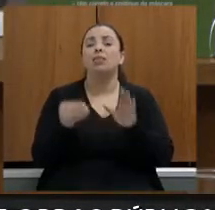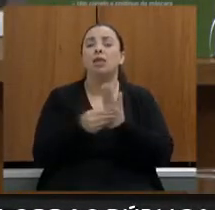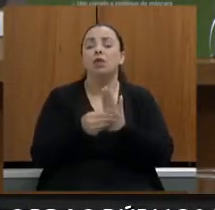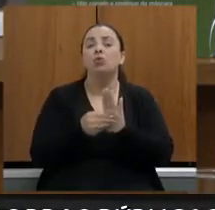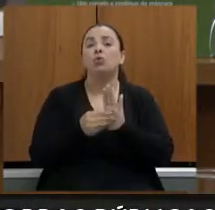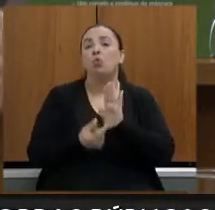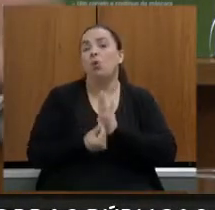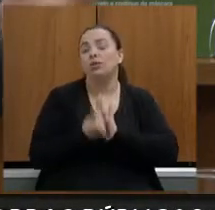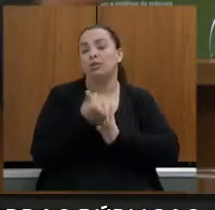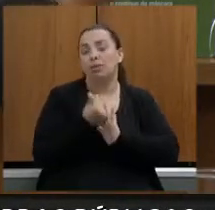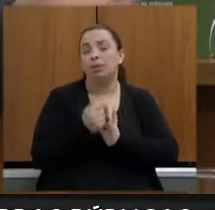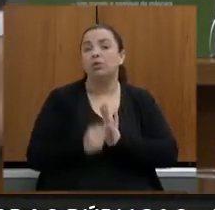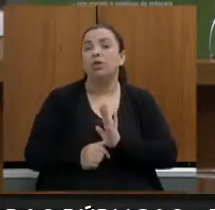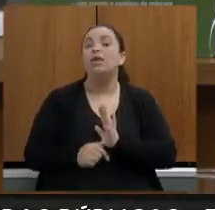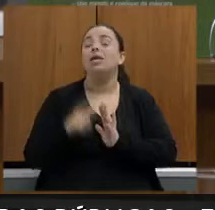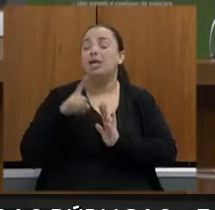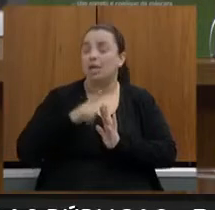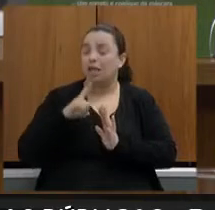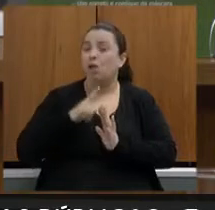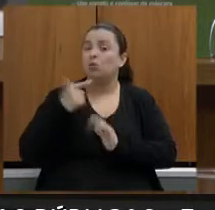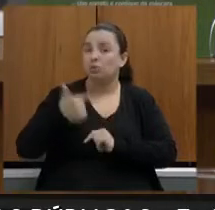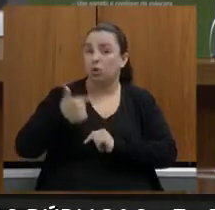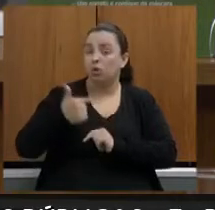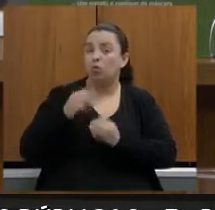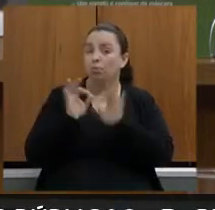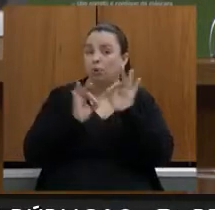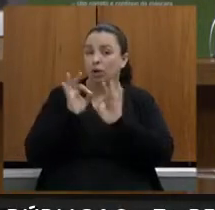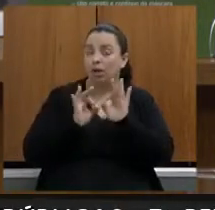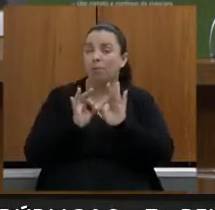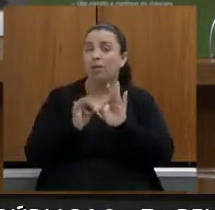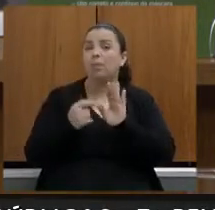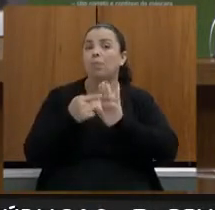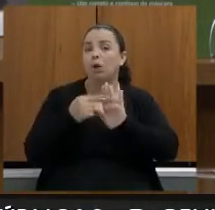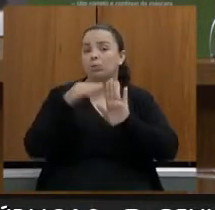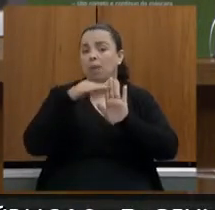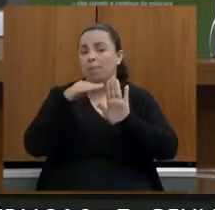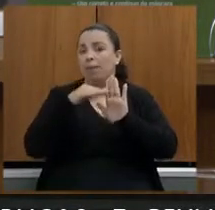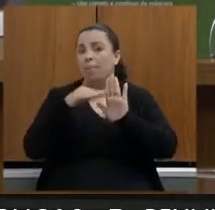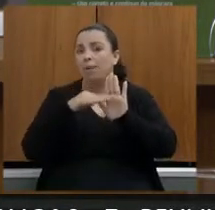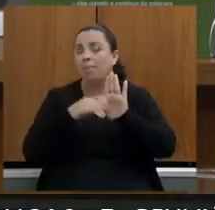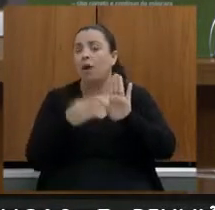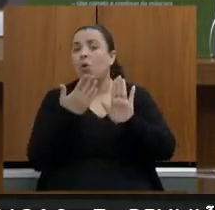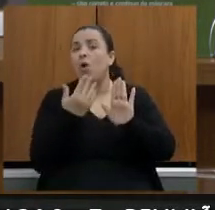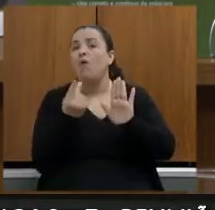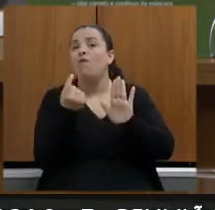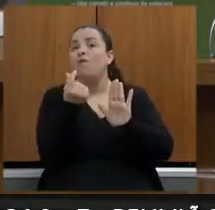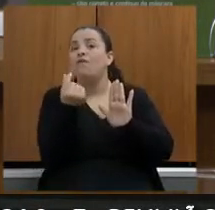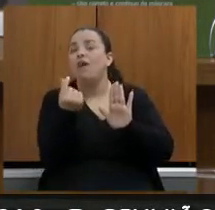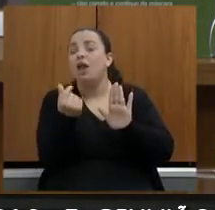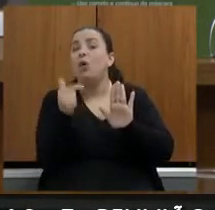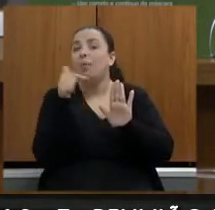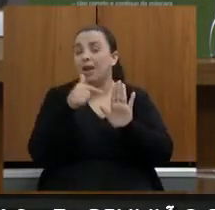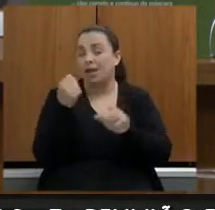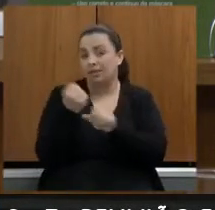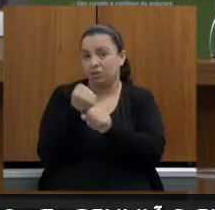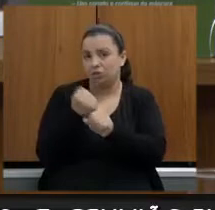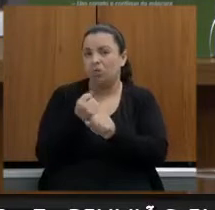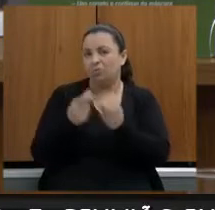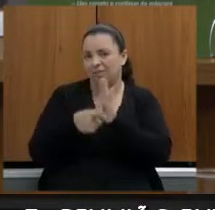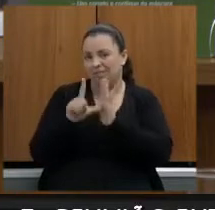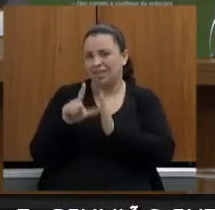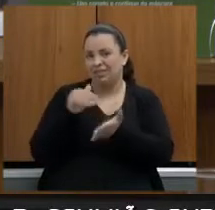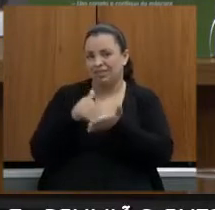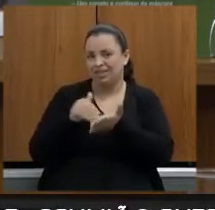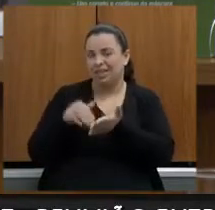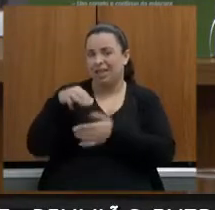estabelece os valores para essas obras que foram mencionadas pelo secretário marcado mas